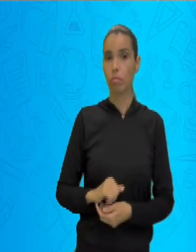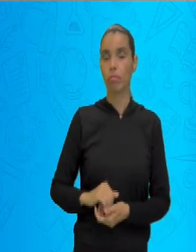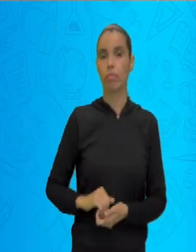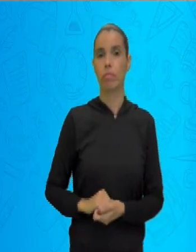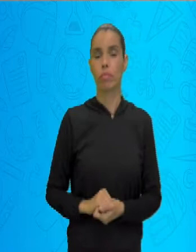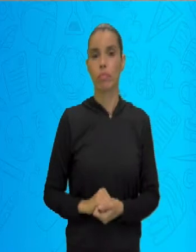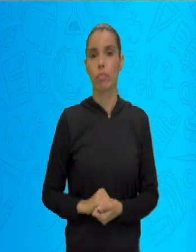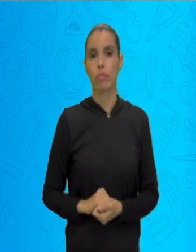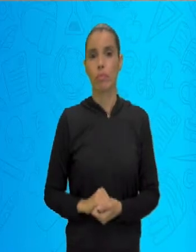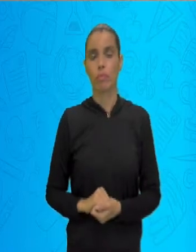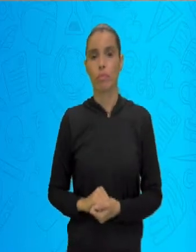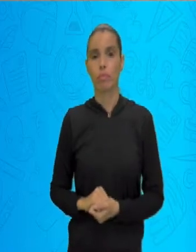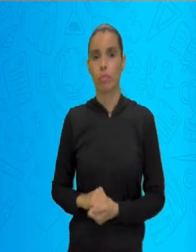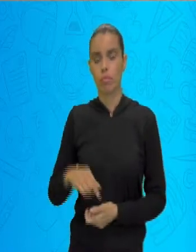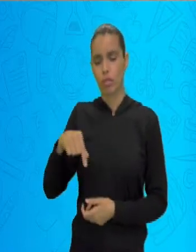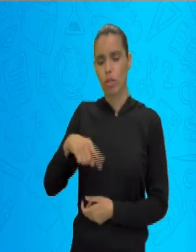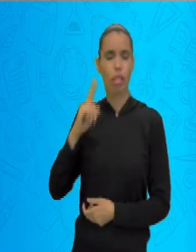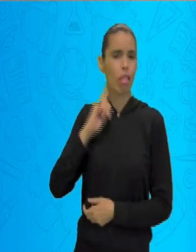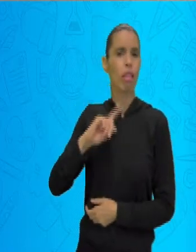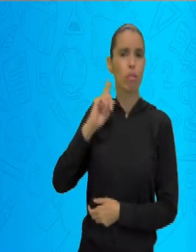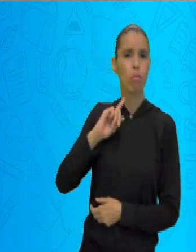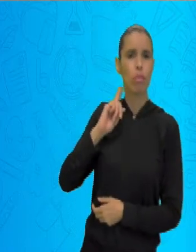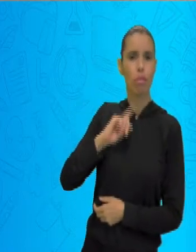aqui nós vamos ter